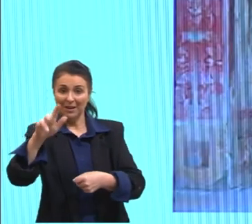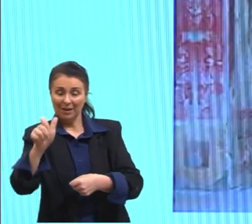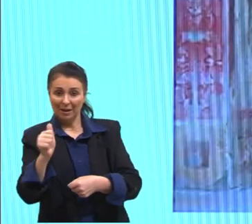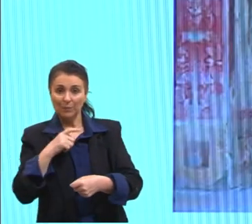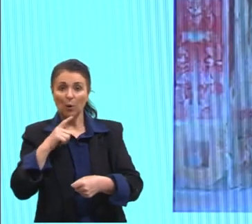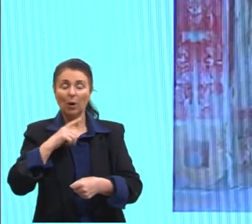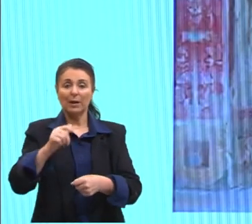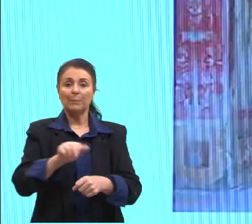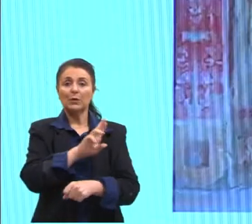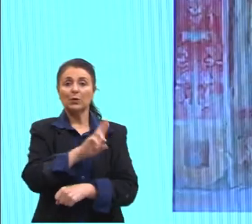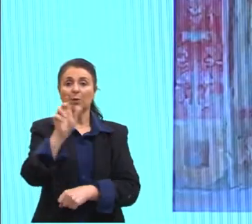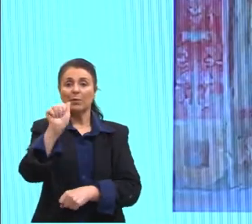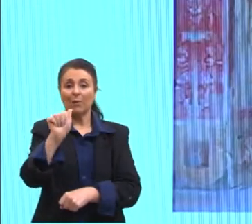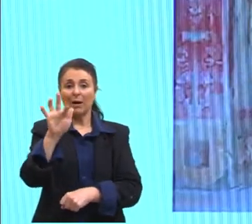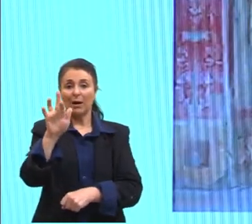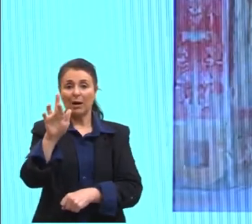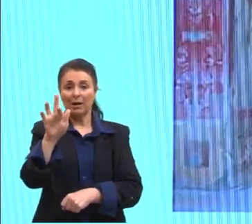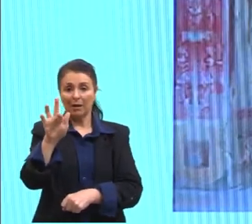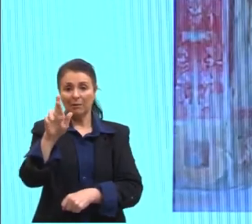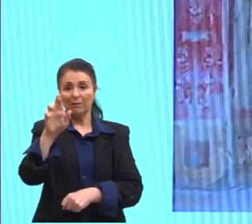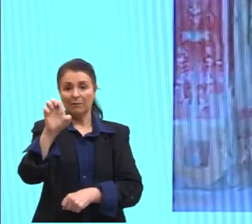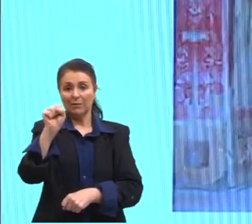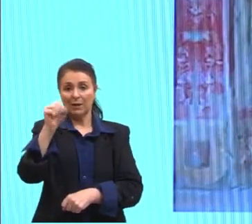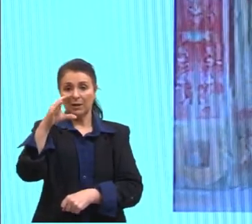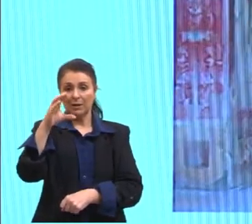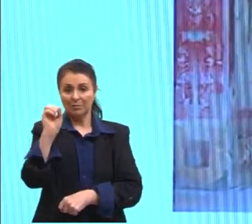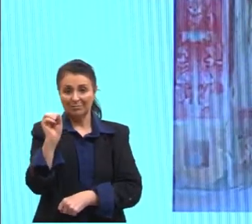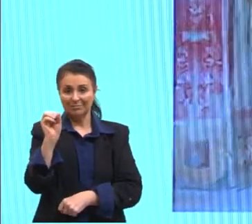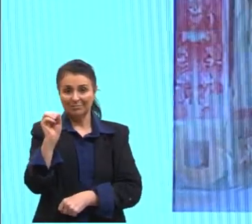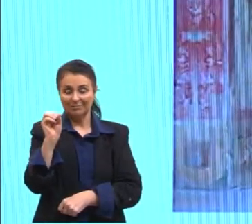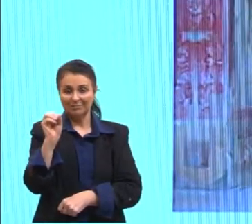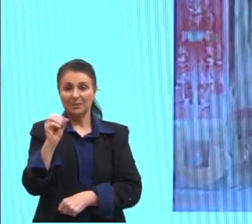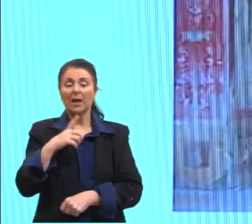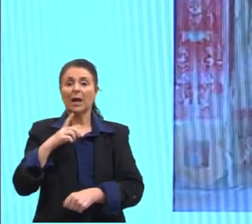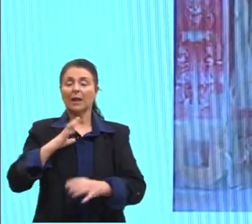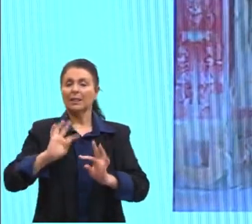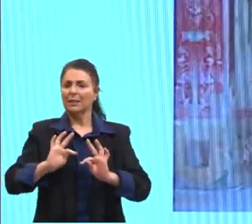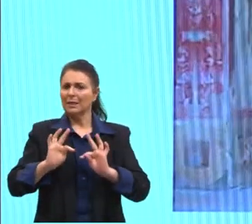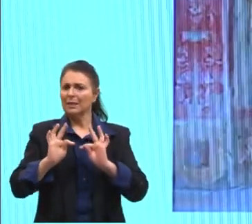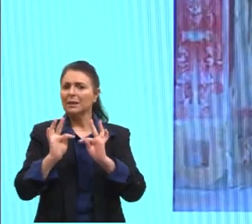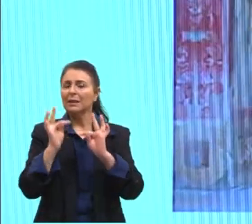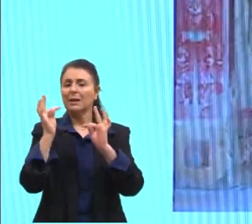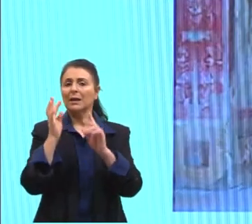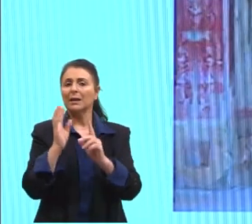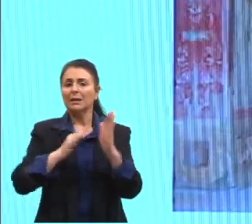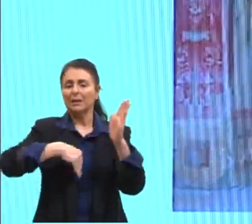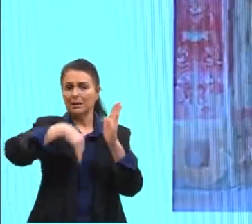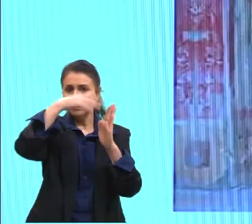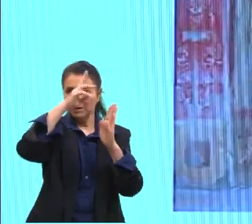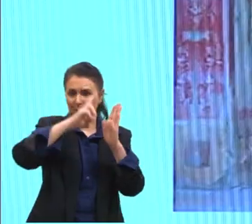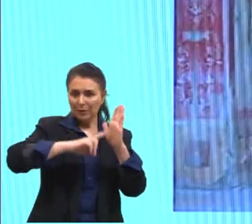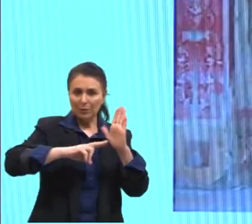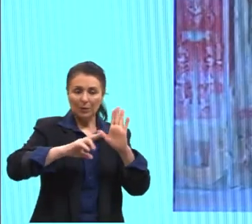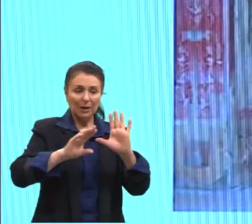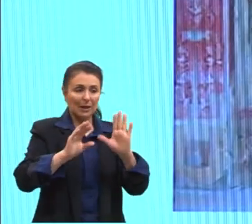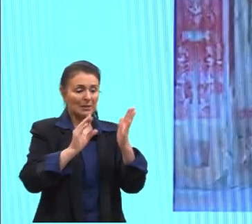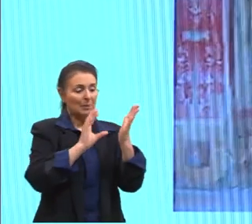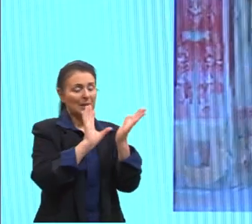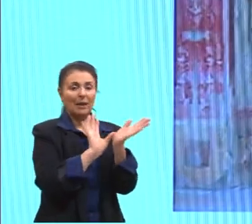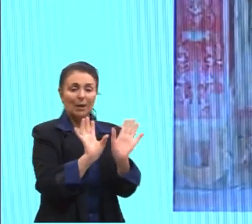técnica de pintura, ainda na argamassa, no cimento, molhado, úmido,